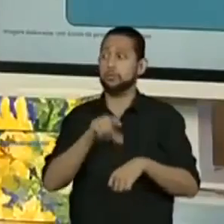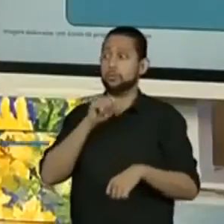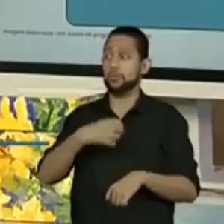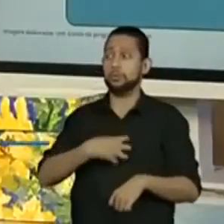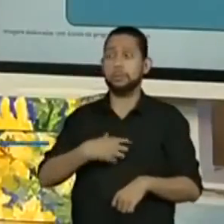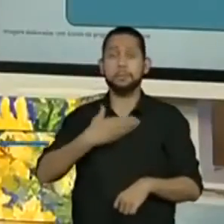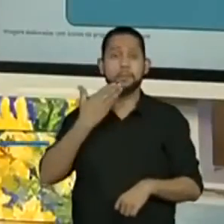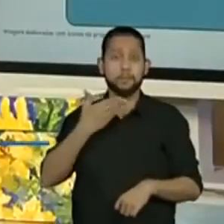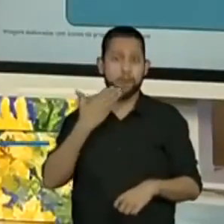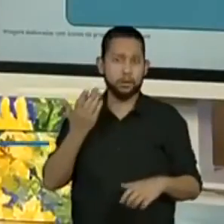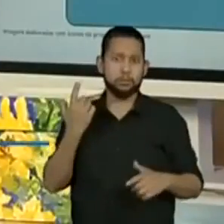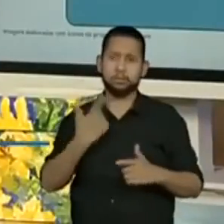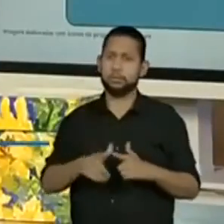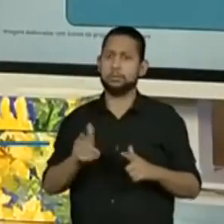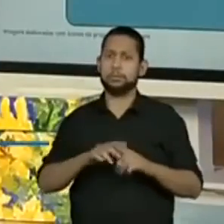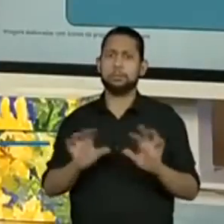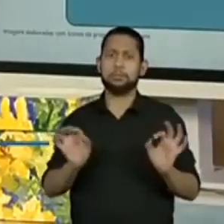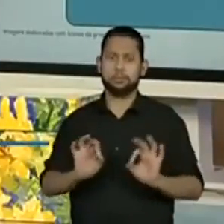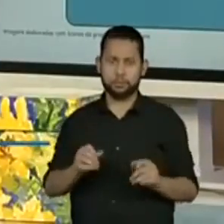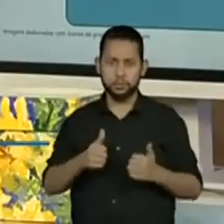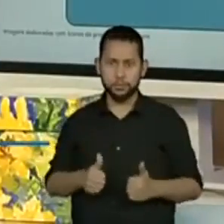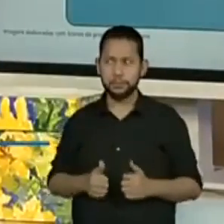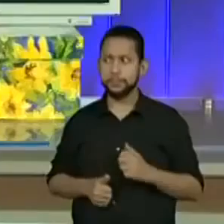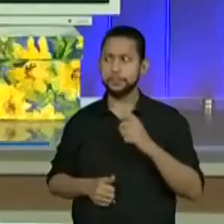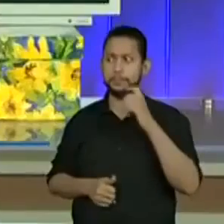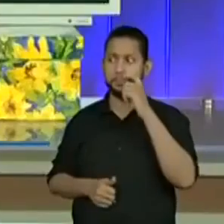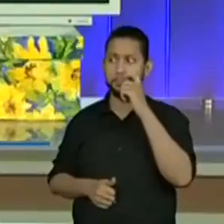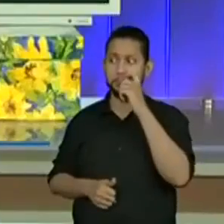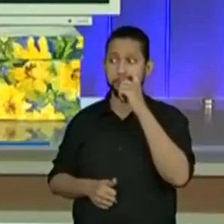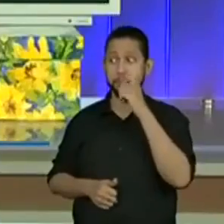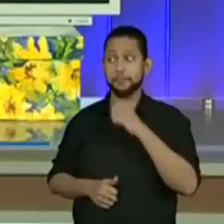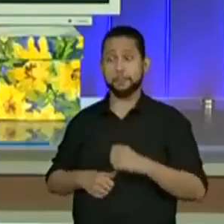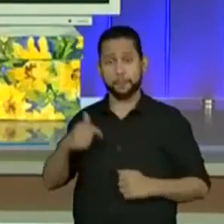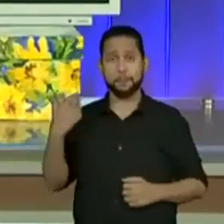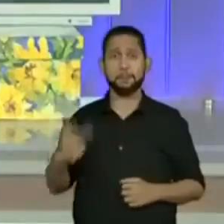fácil. Não tem problema nenhum, certo? Vamos lá.